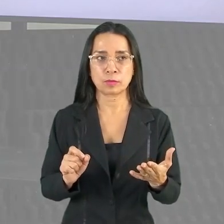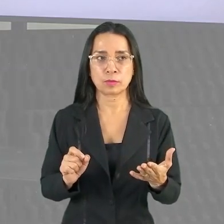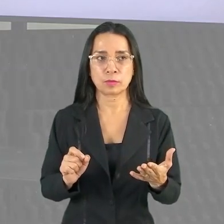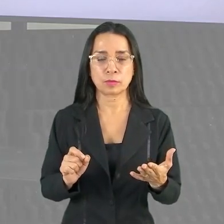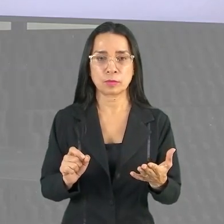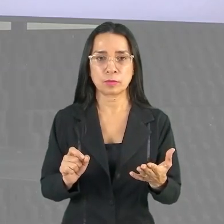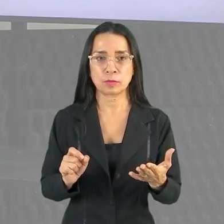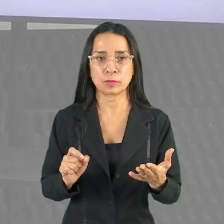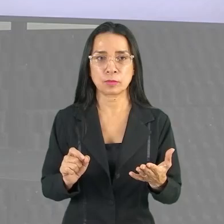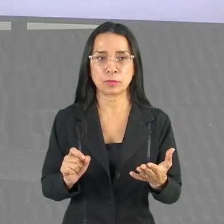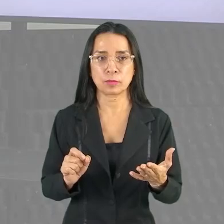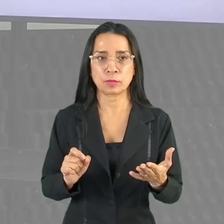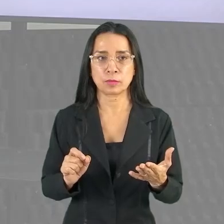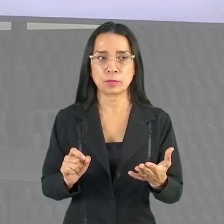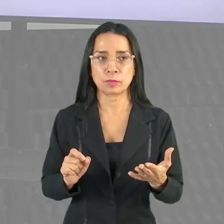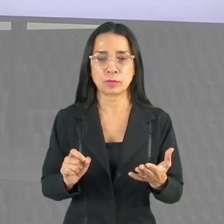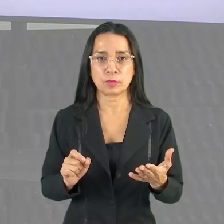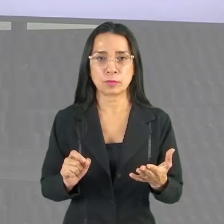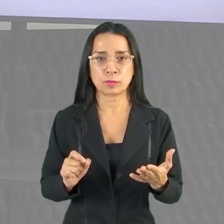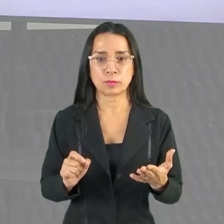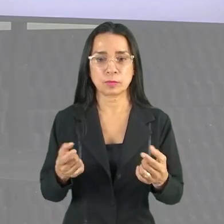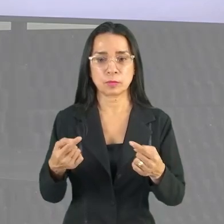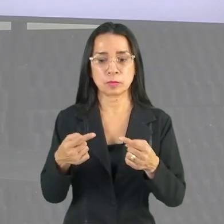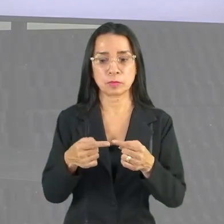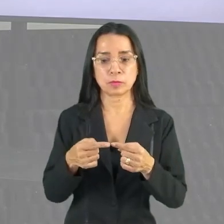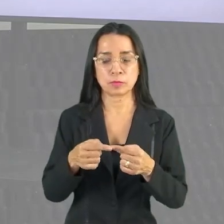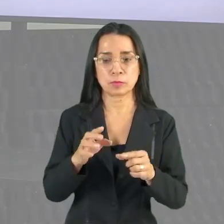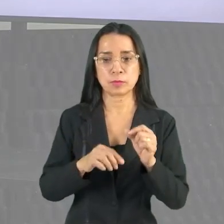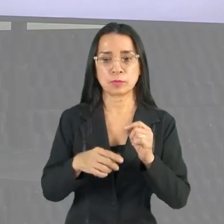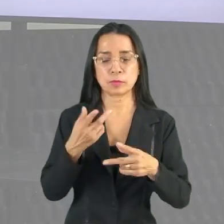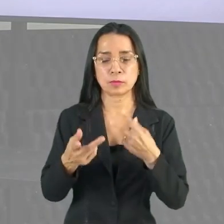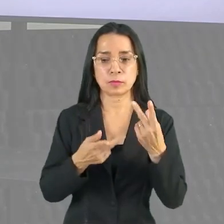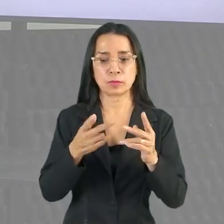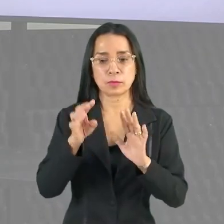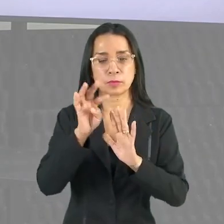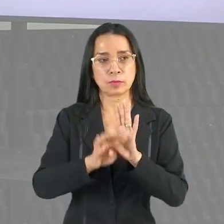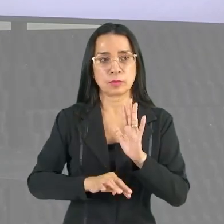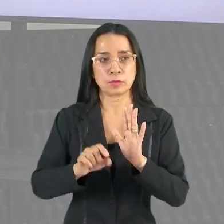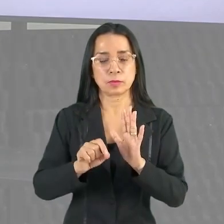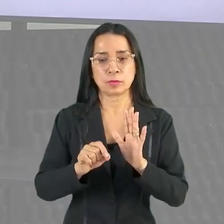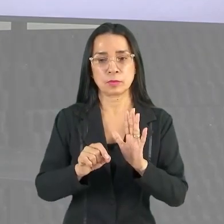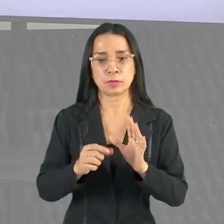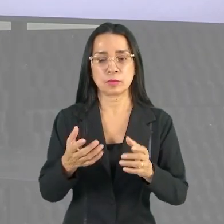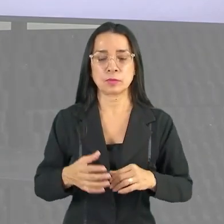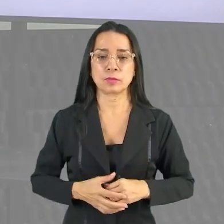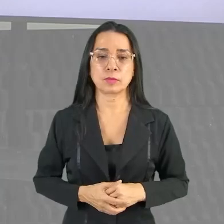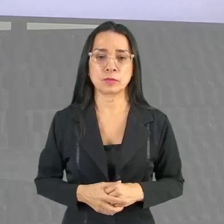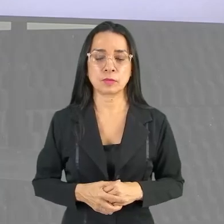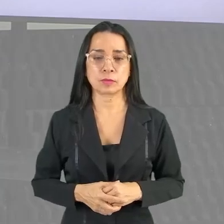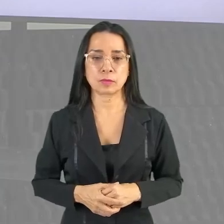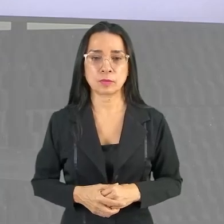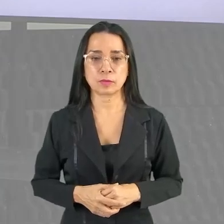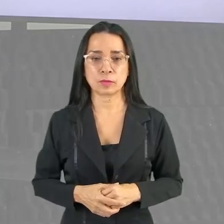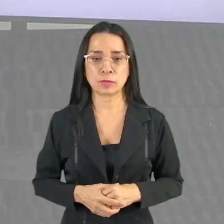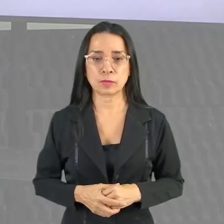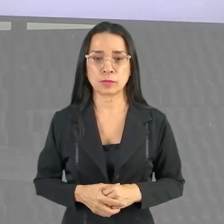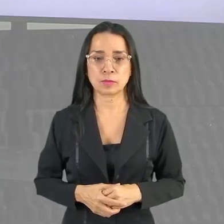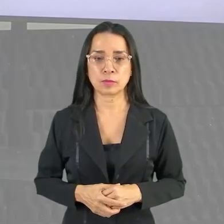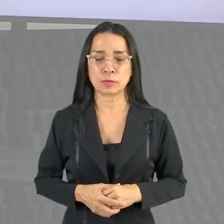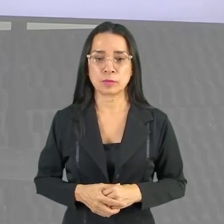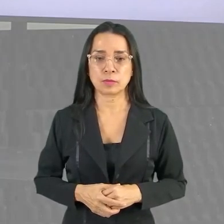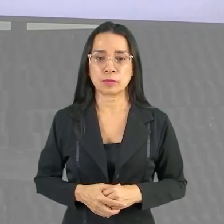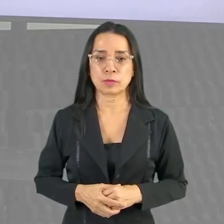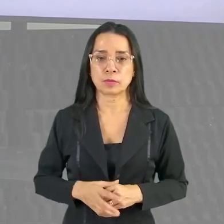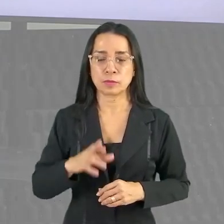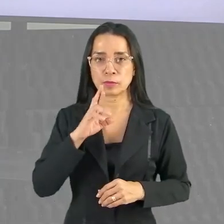reproduz essa noção, porém não está de acordo com o que vem falando no texto no geral. Tá bom? Então a resposta correta.